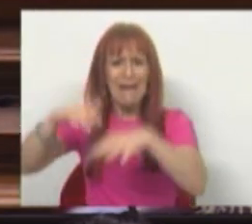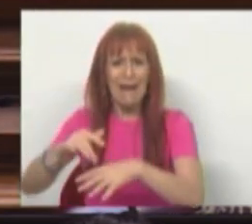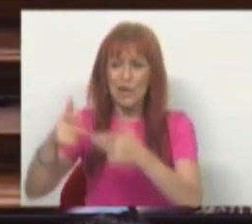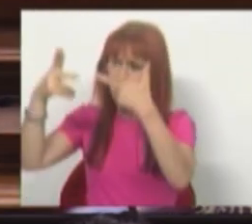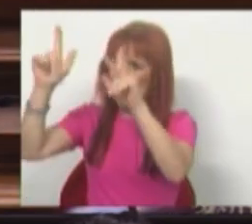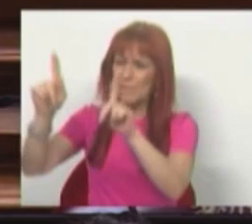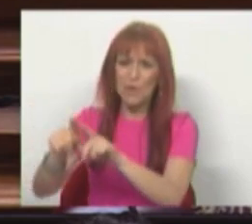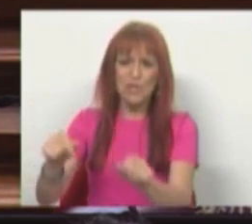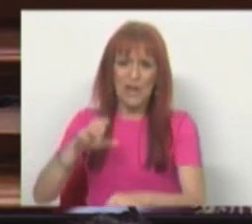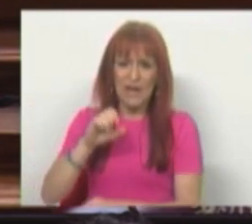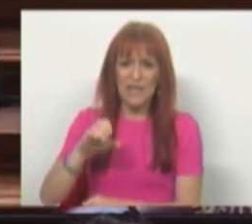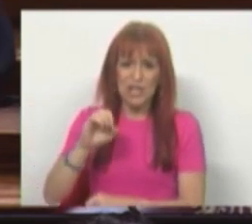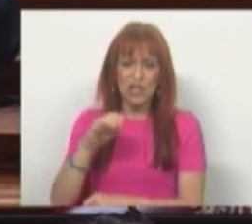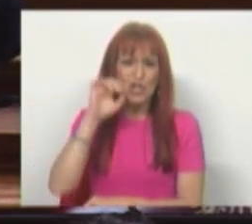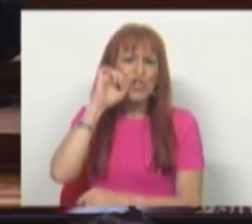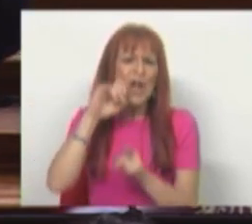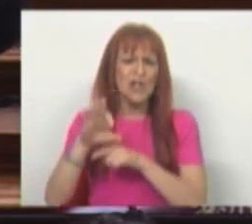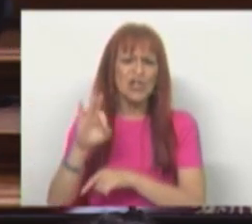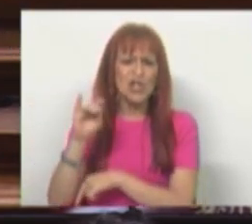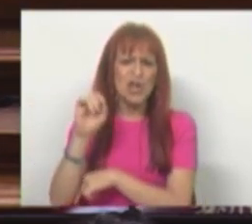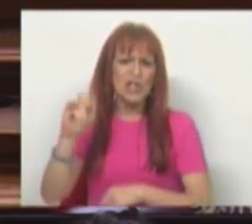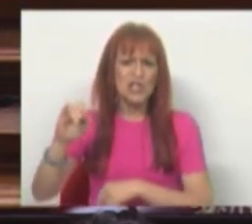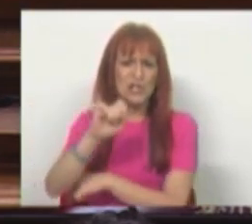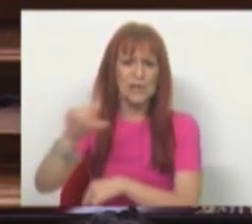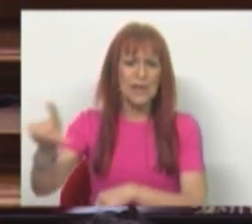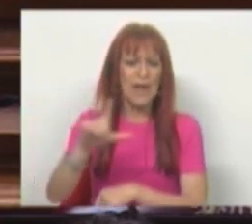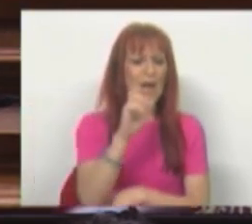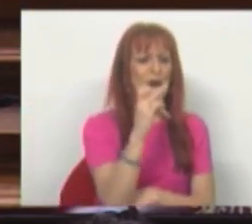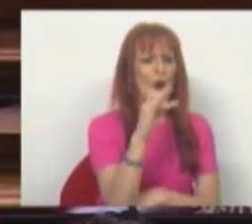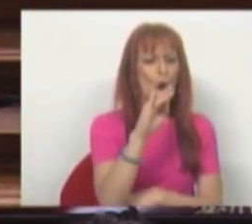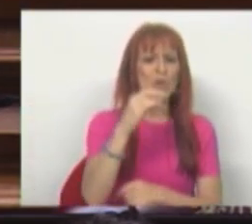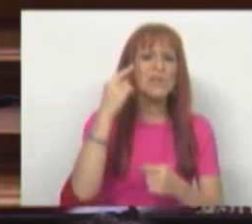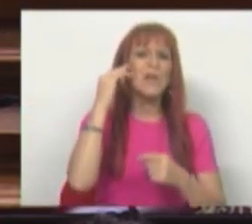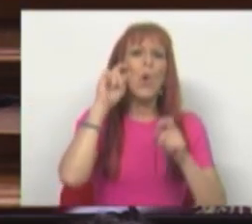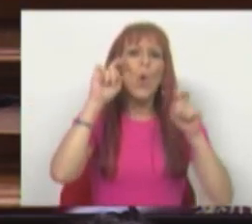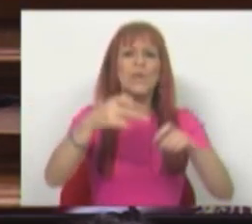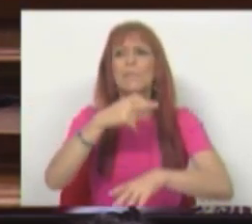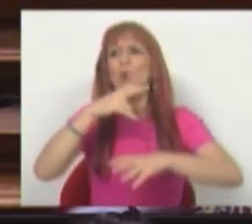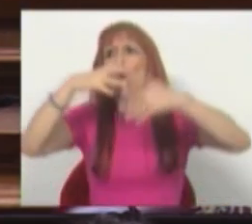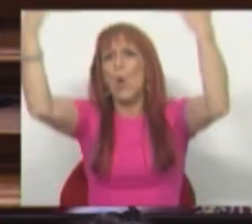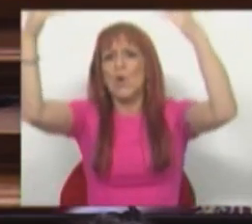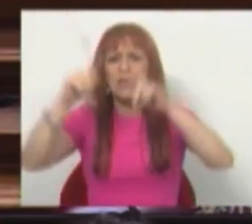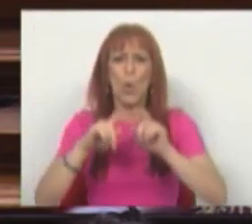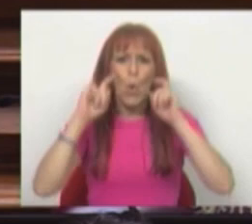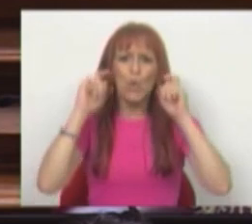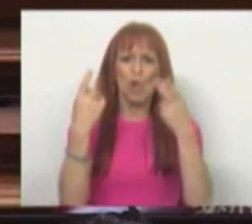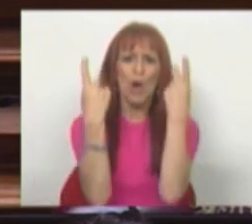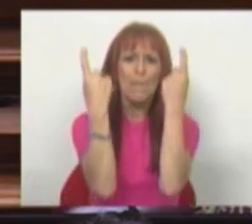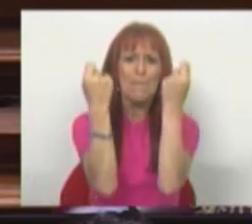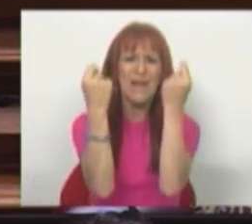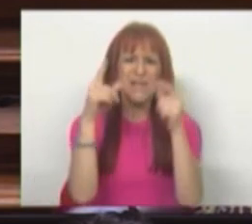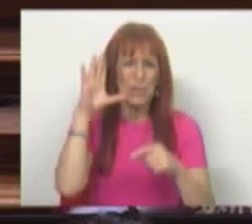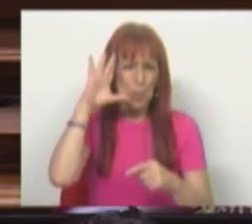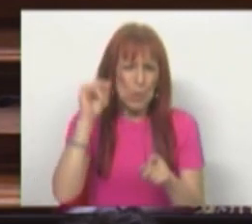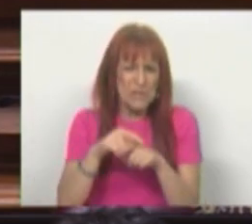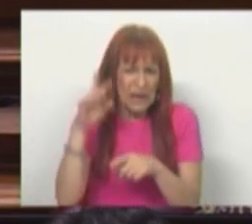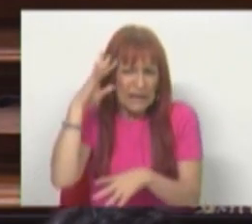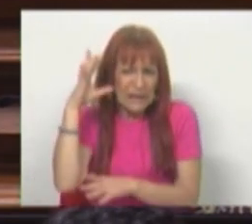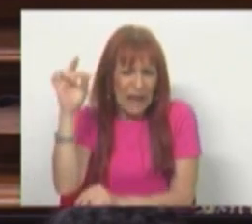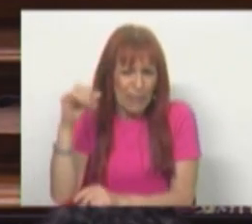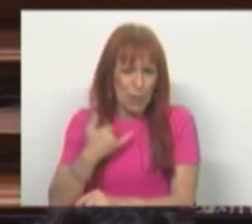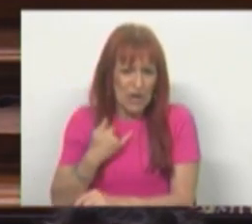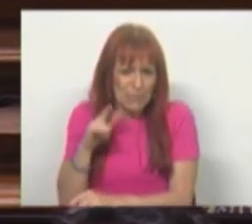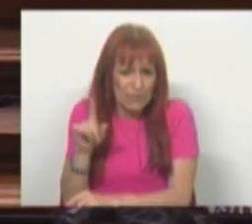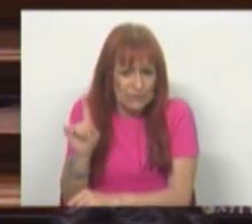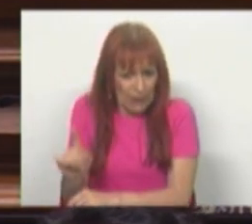liberais como Churchill e Roosevelt foi controlada também, veja-se lá, horror, com controle de preços. Não sei se é tabu para a